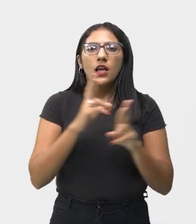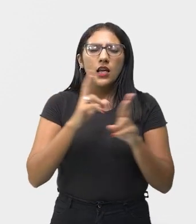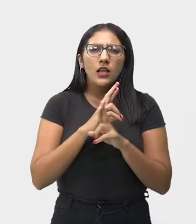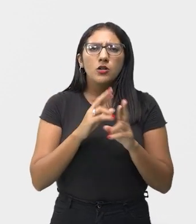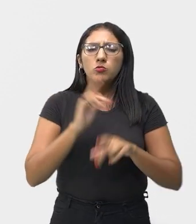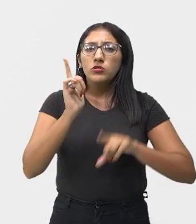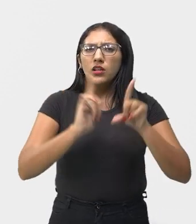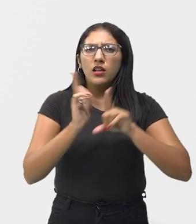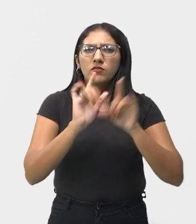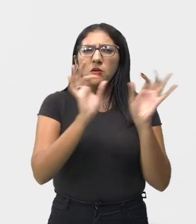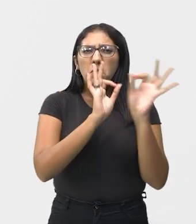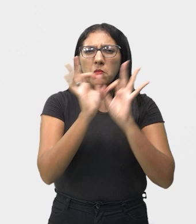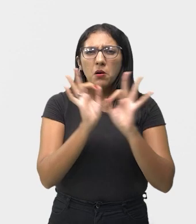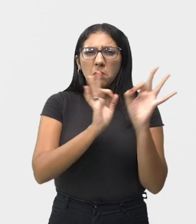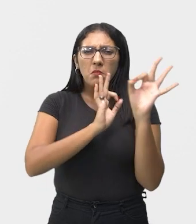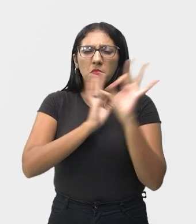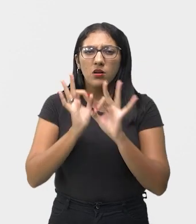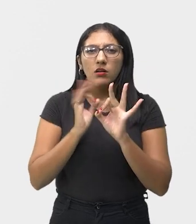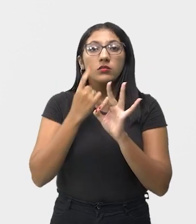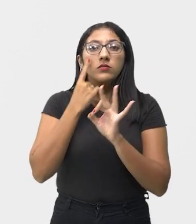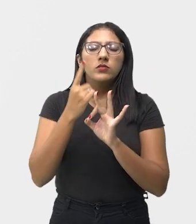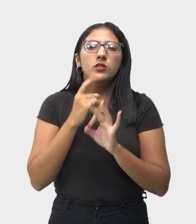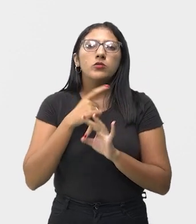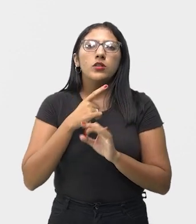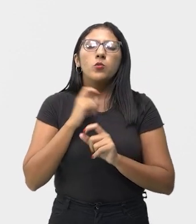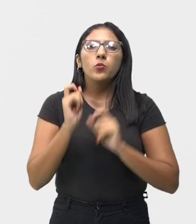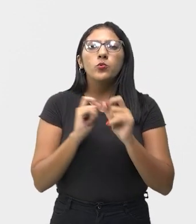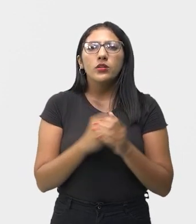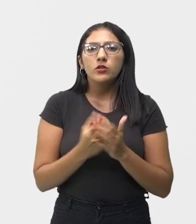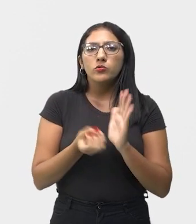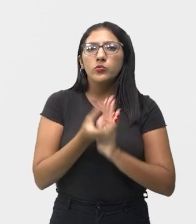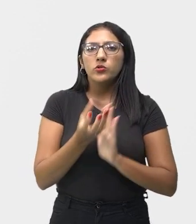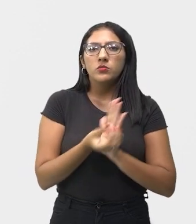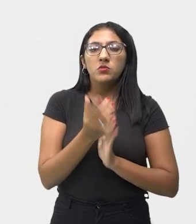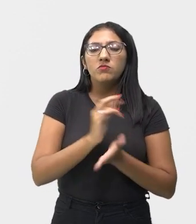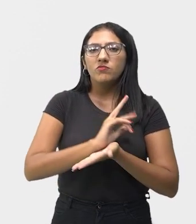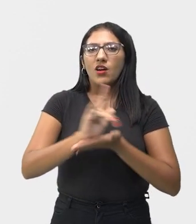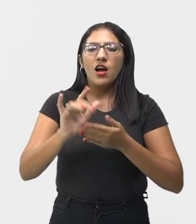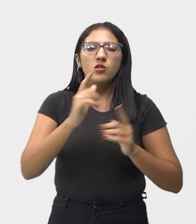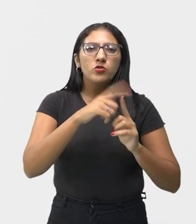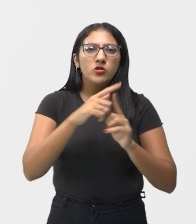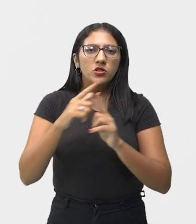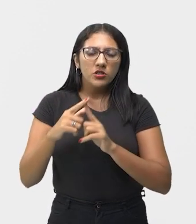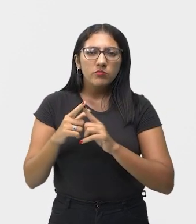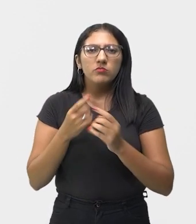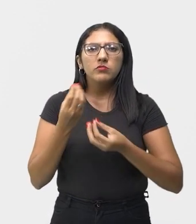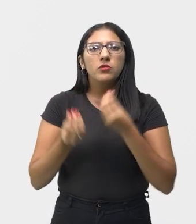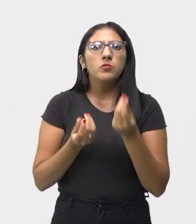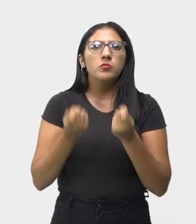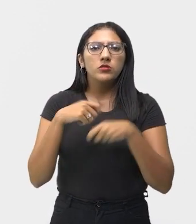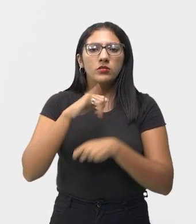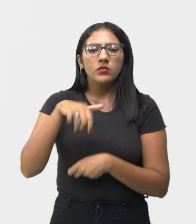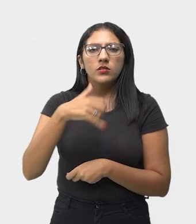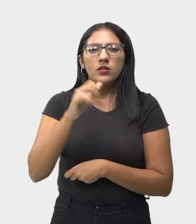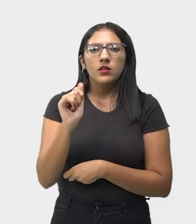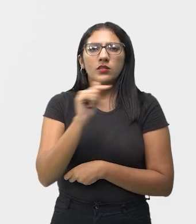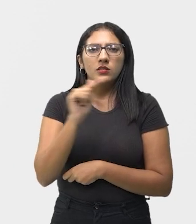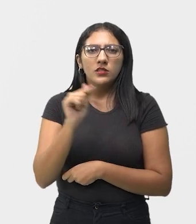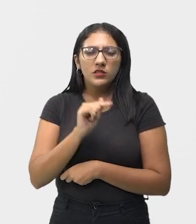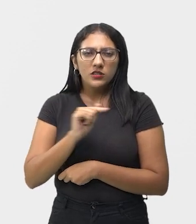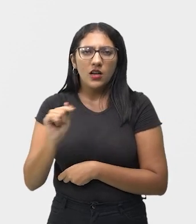clipes. E aí, falamos o quê? Do surgimento de outras modalidades, como o surgimento do jazz.